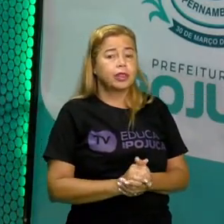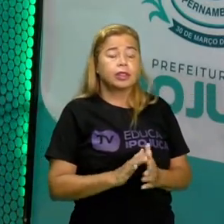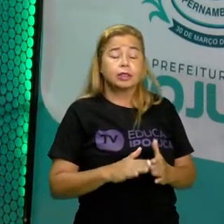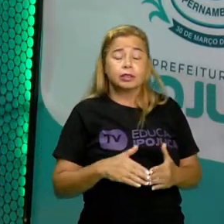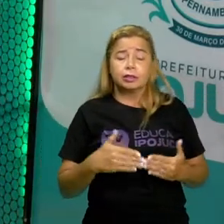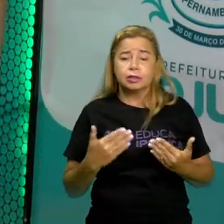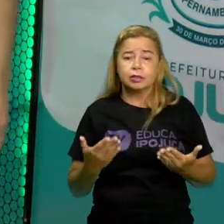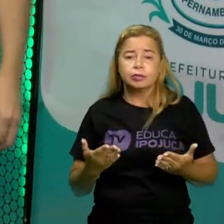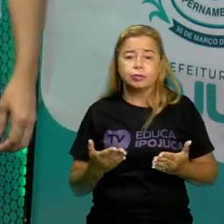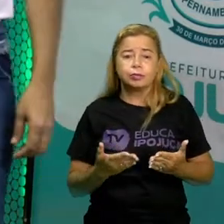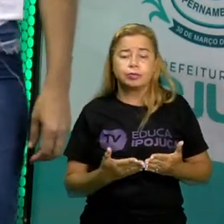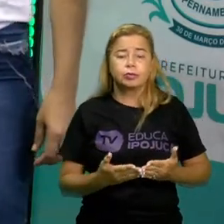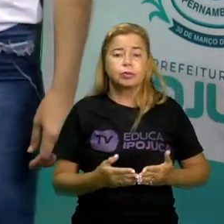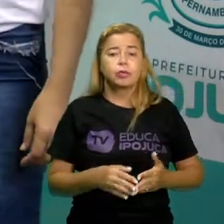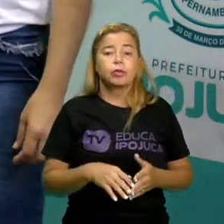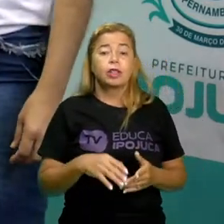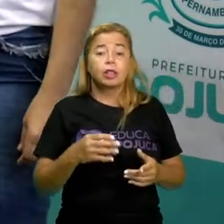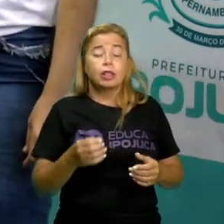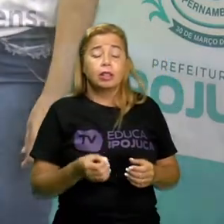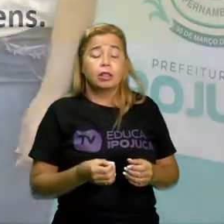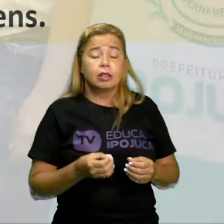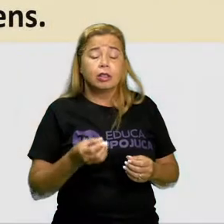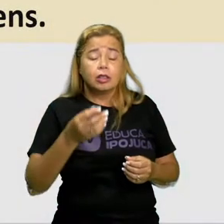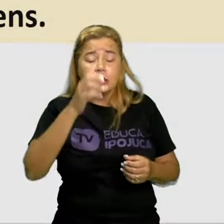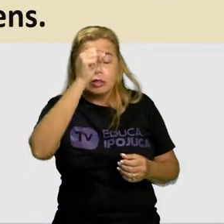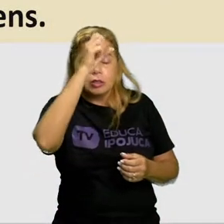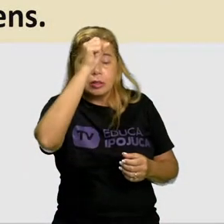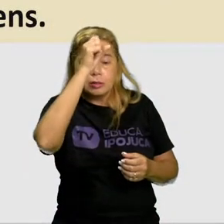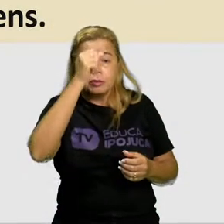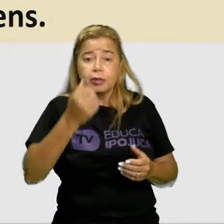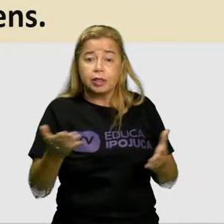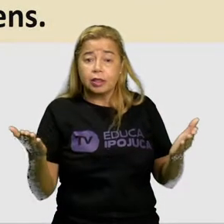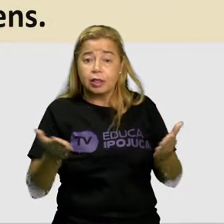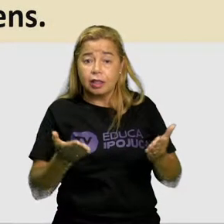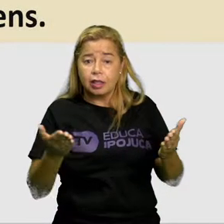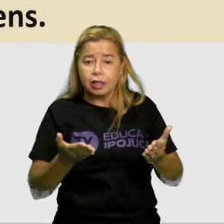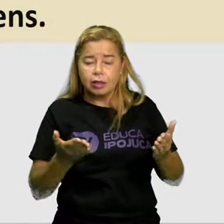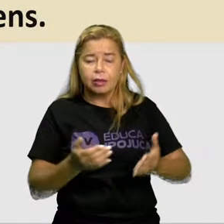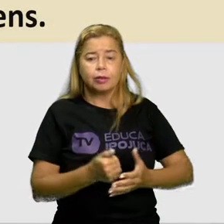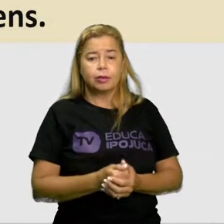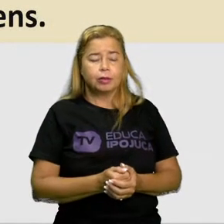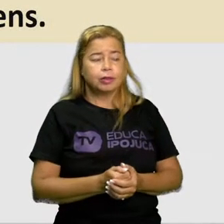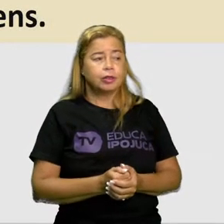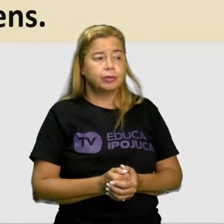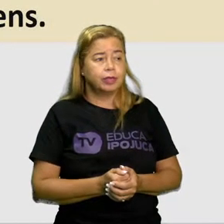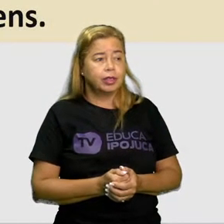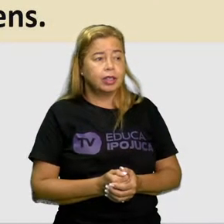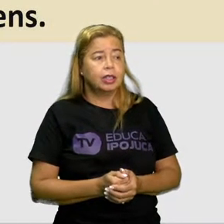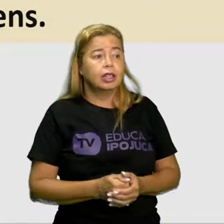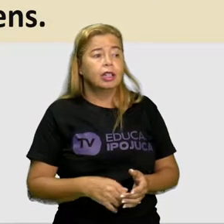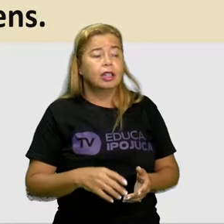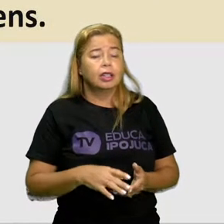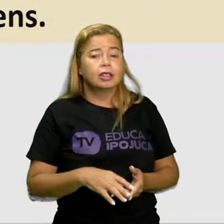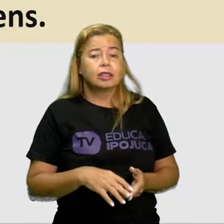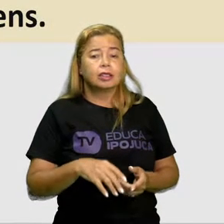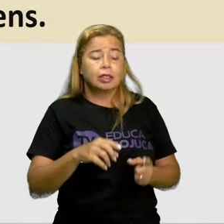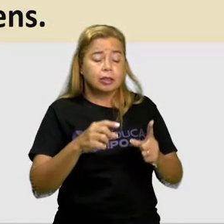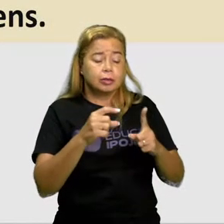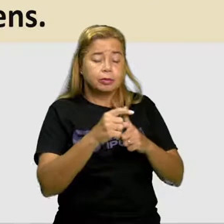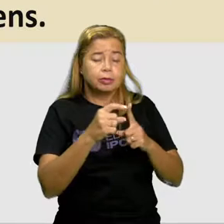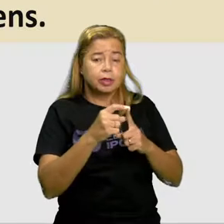falei anteriormente, crianças as palavras elas podem ser encontradas em diversos lugares